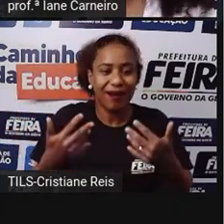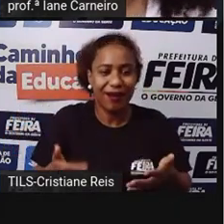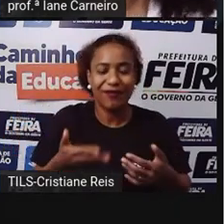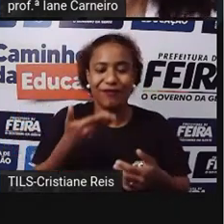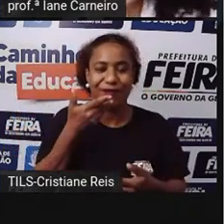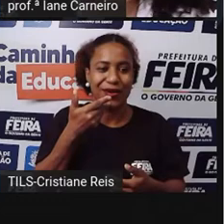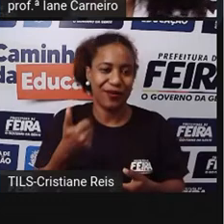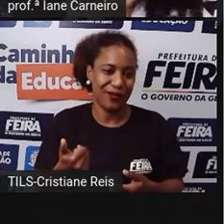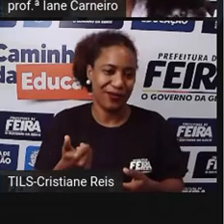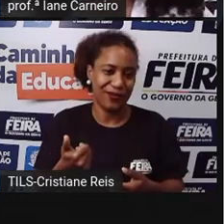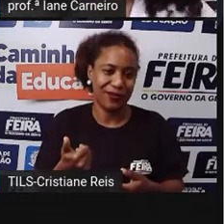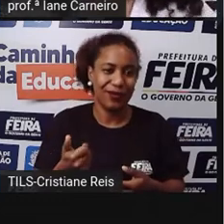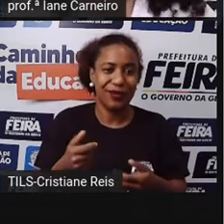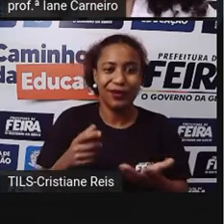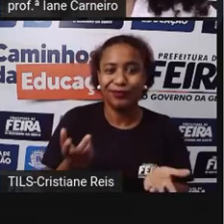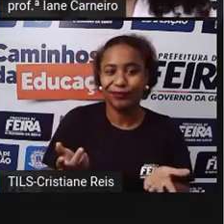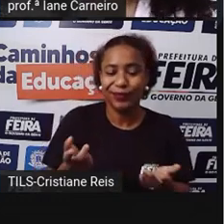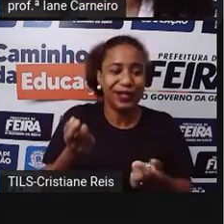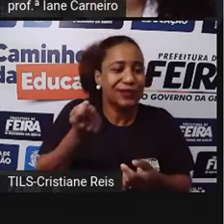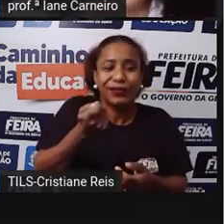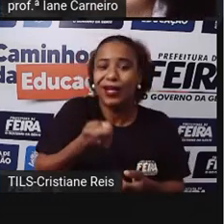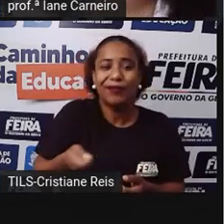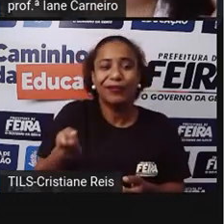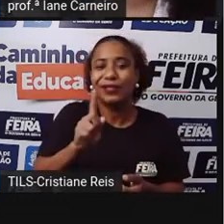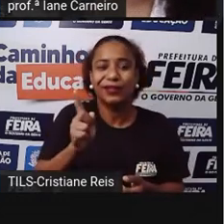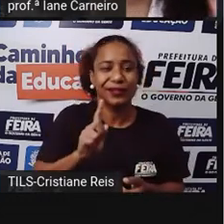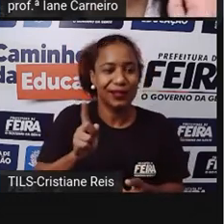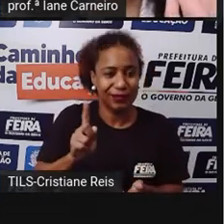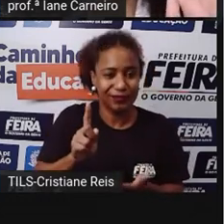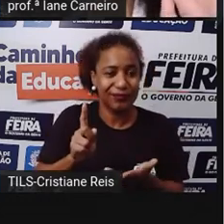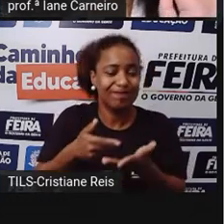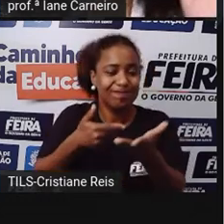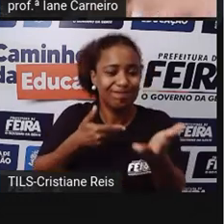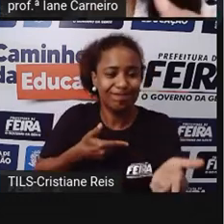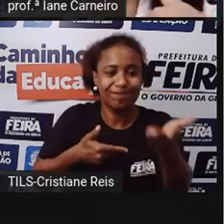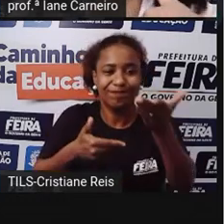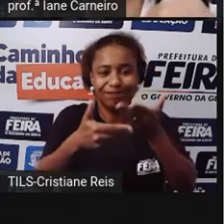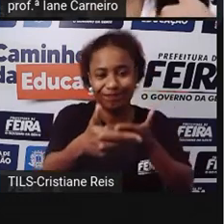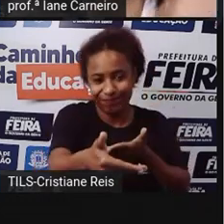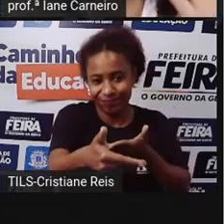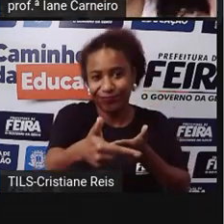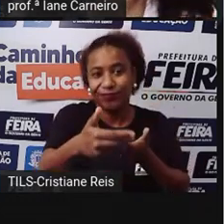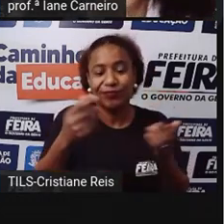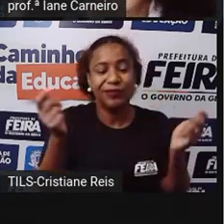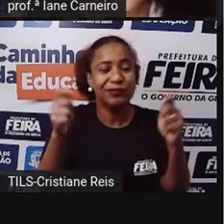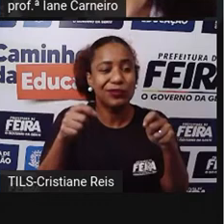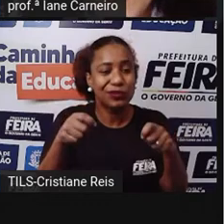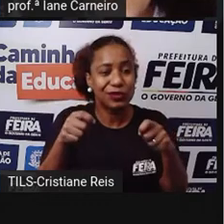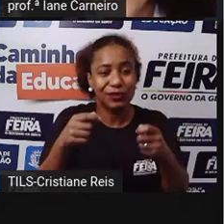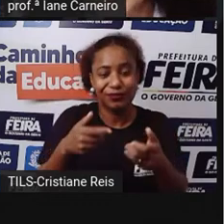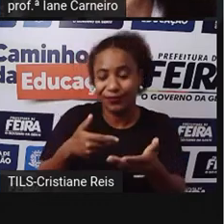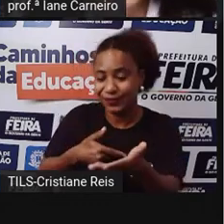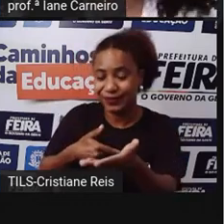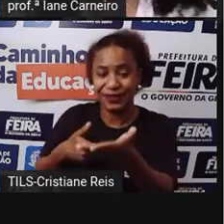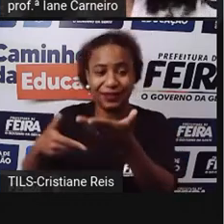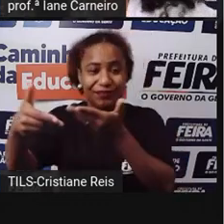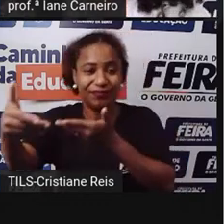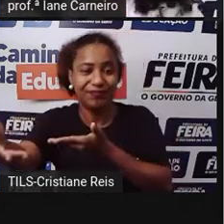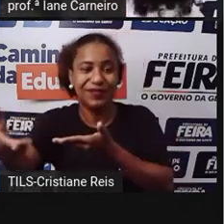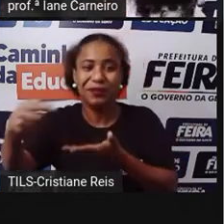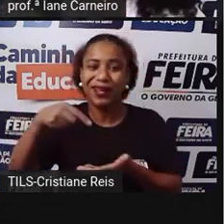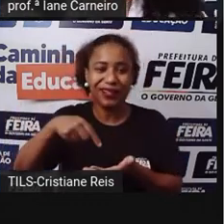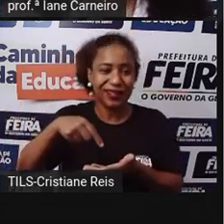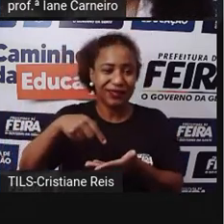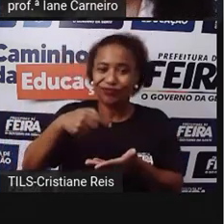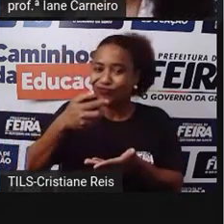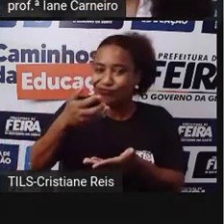E às vezes Eu não estava precisando Às vezes Eu não estava precisando De algum material Eu poderia Trocar com outra pessoa Mas eu não queria